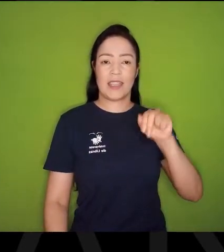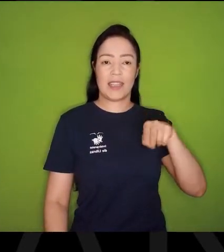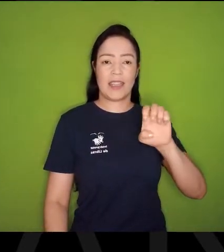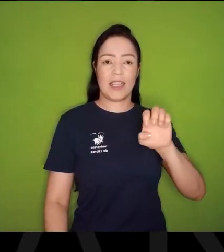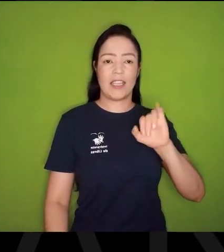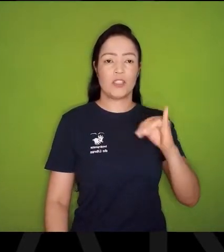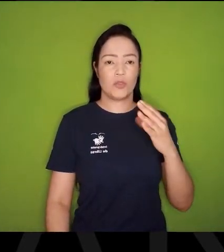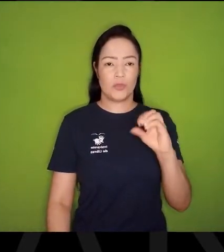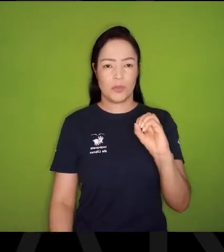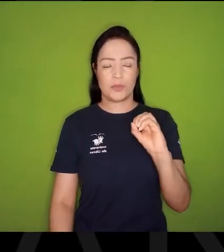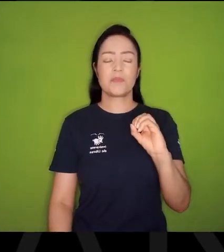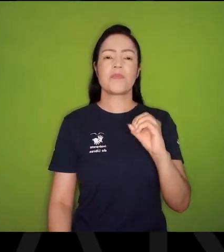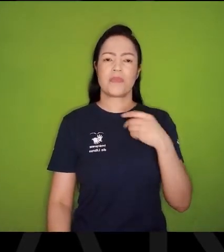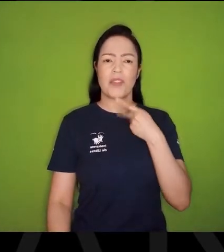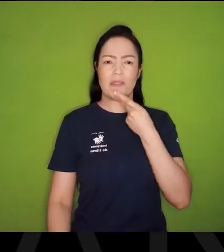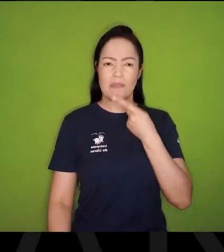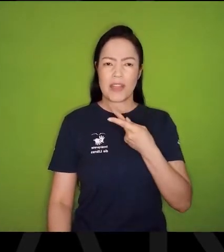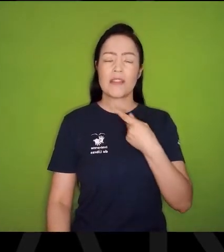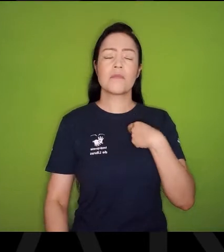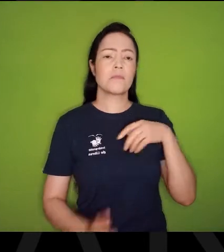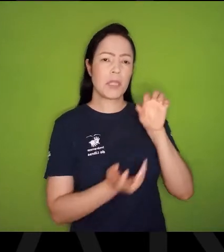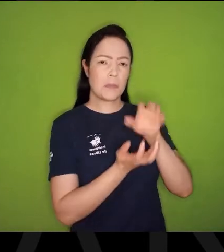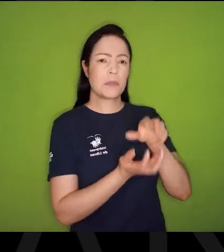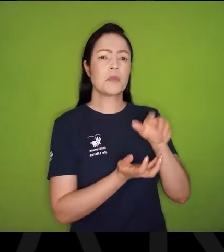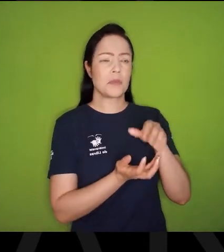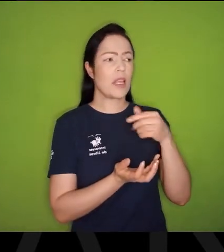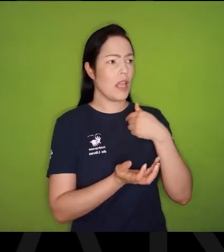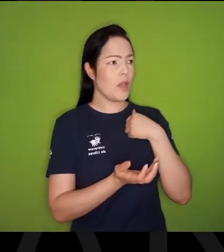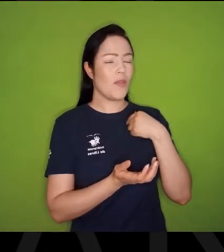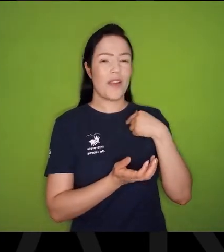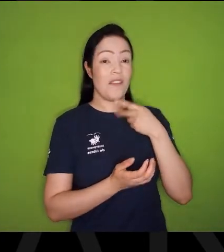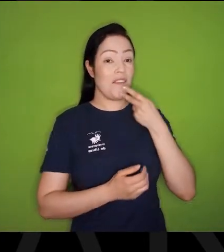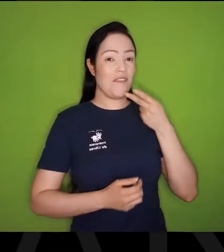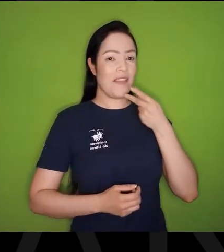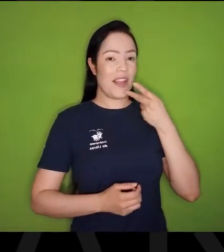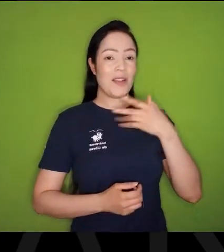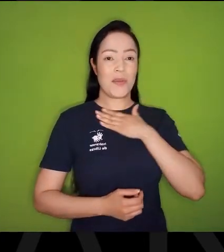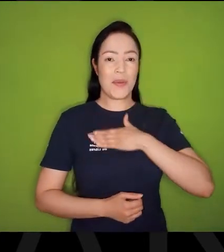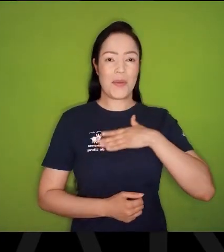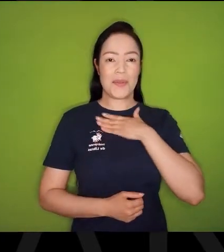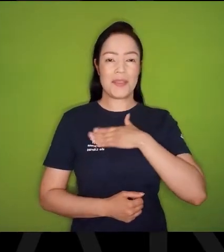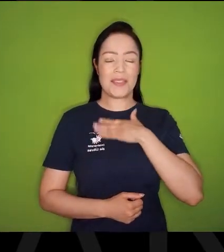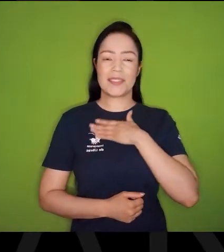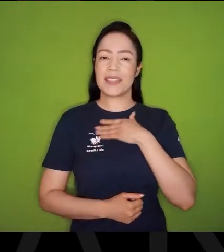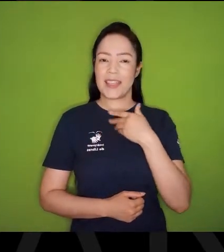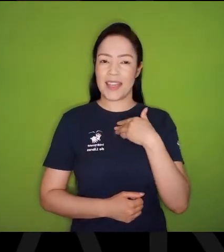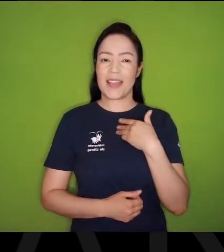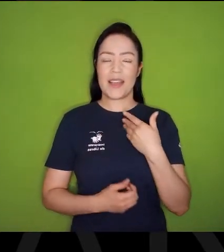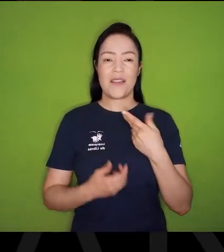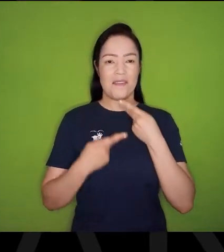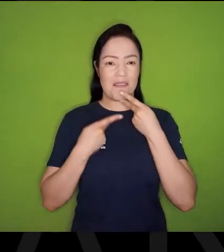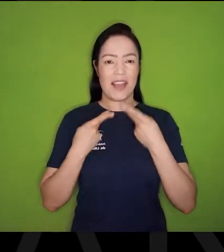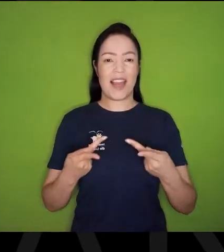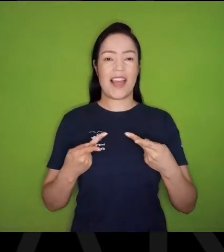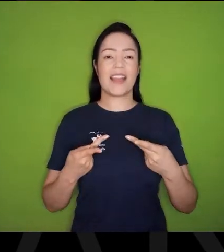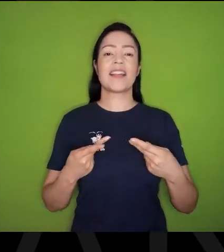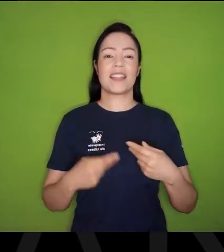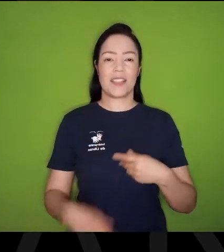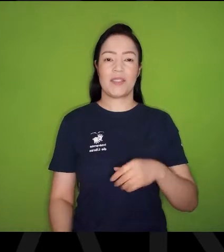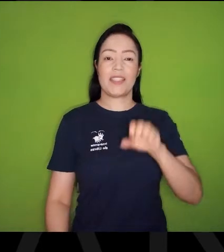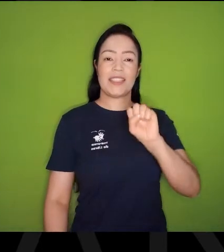Toda vez que eu falo aqui em São Paulo, pergunto de onde você é? Eu adoro, sabe por quê? Porque eu tenho a oportunidade de afirmar, eu sou de